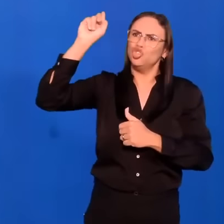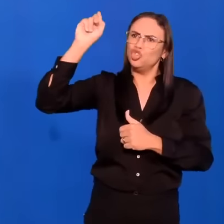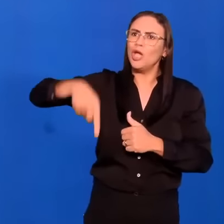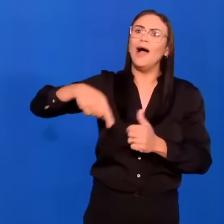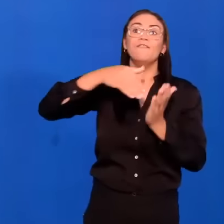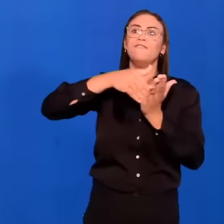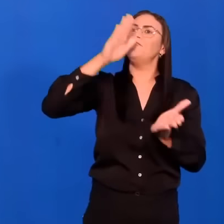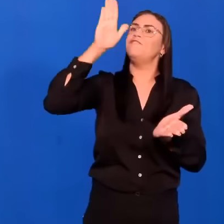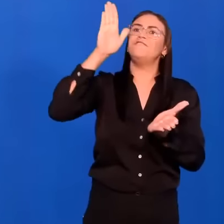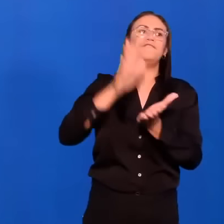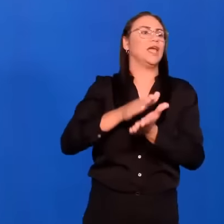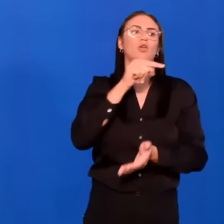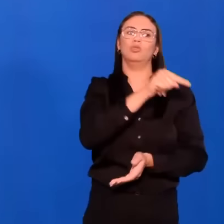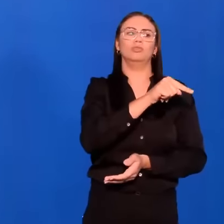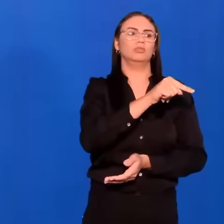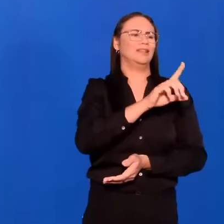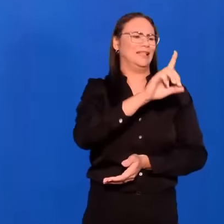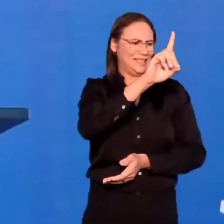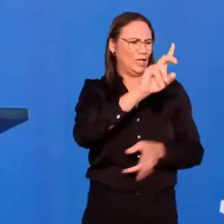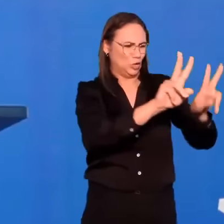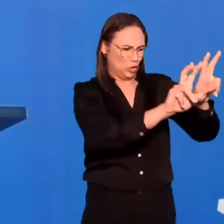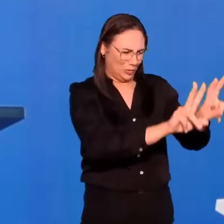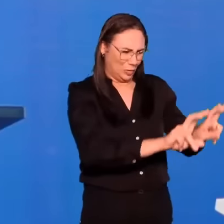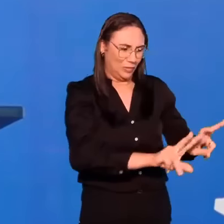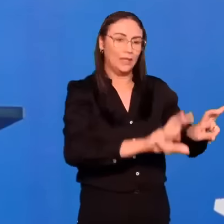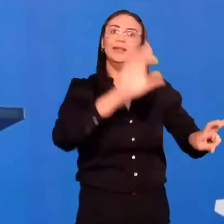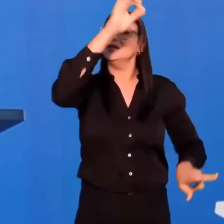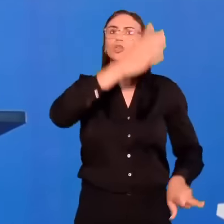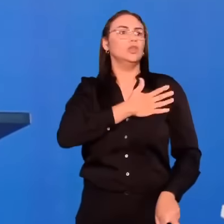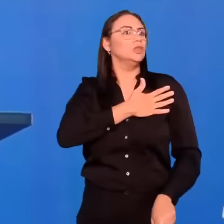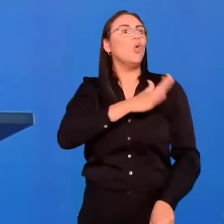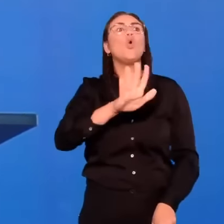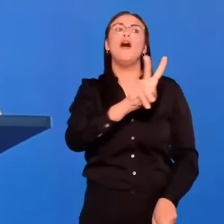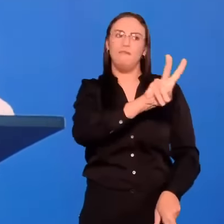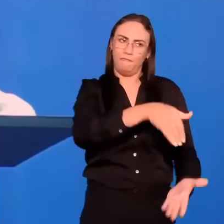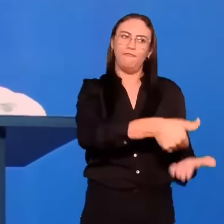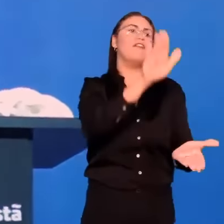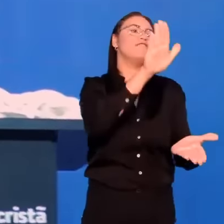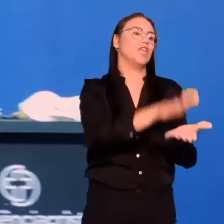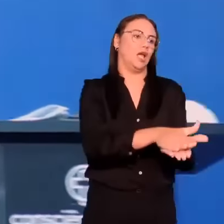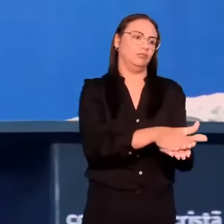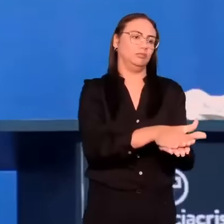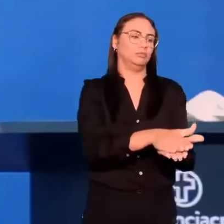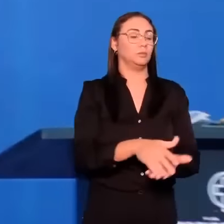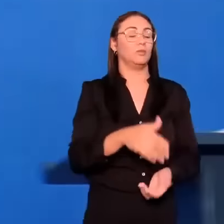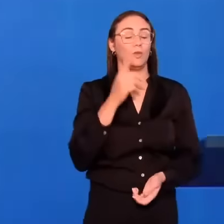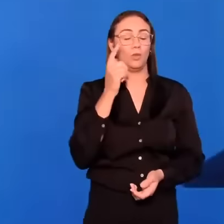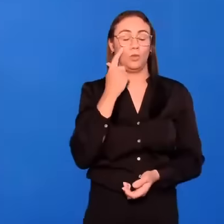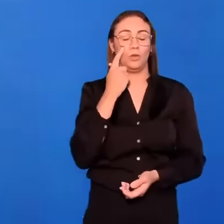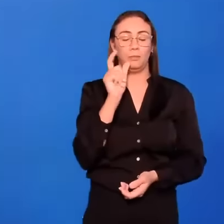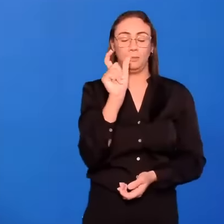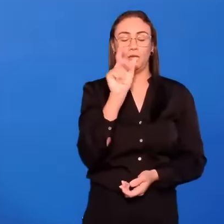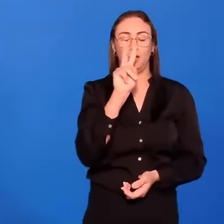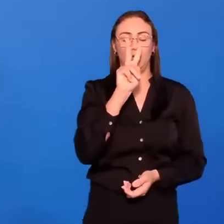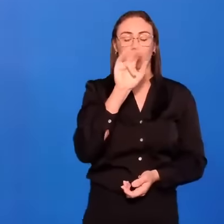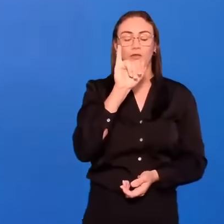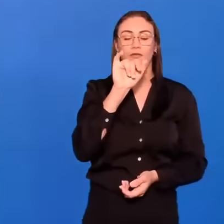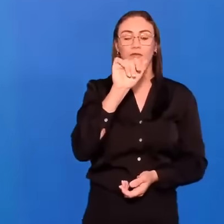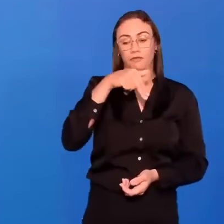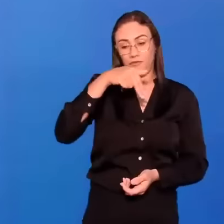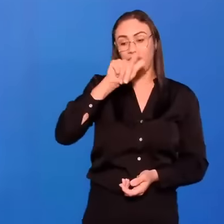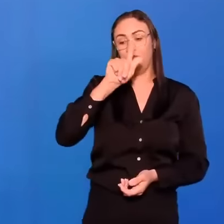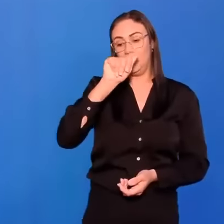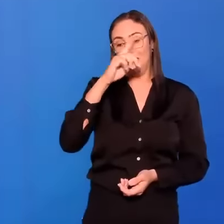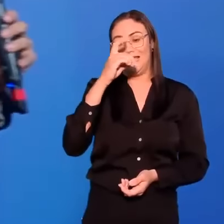É o vingador. Presta atenção. Essa palavra vingador, só aparece duas vezes na Bíblia